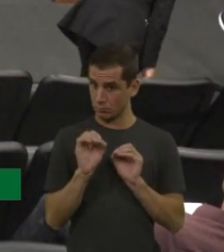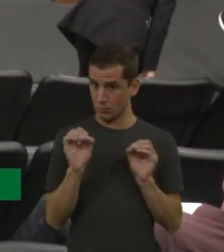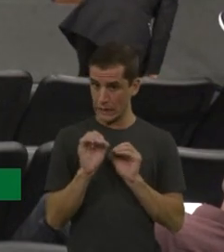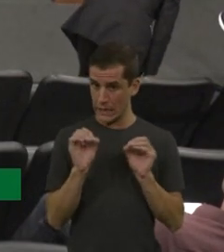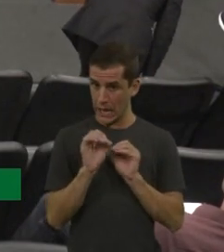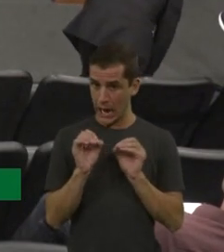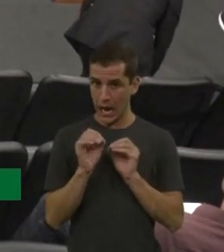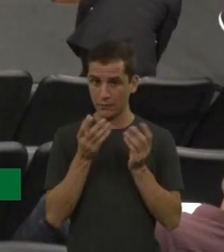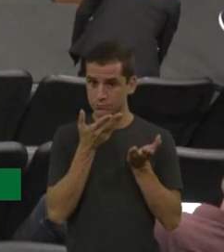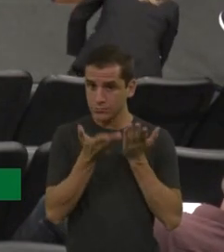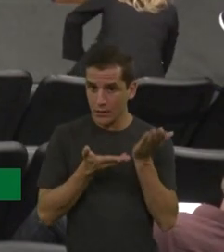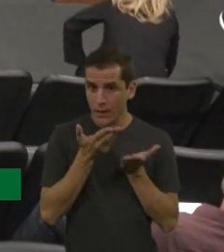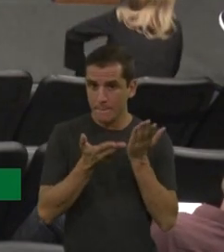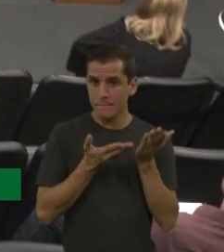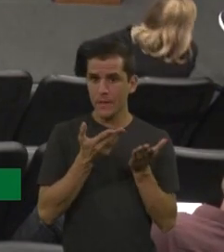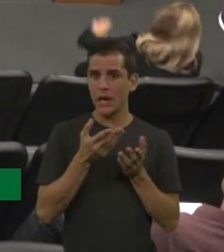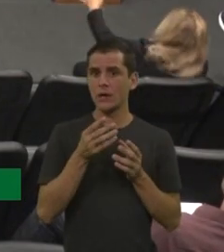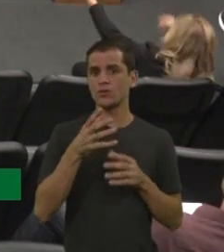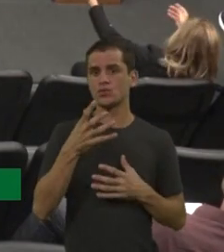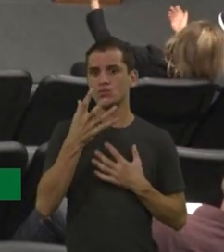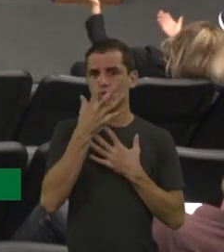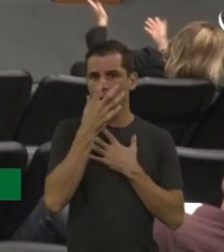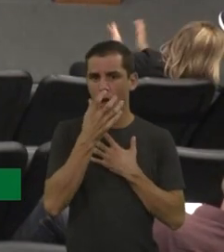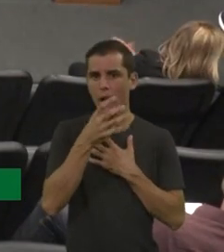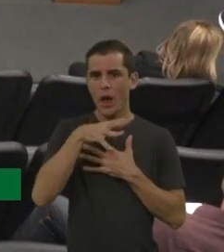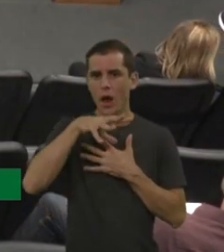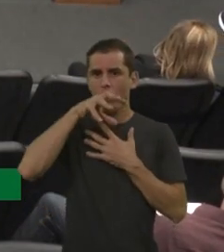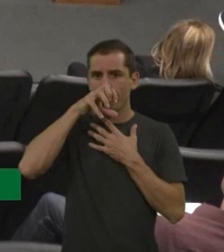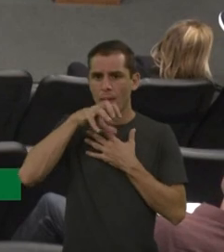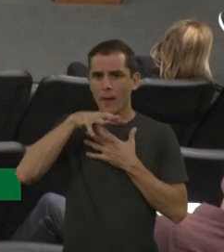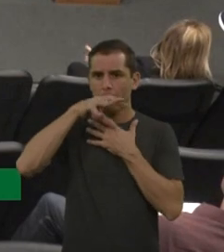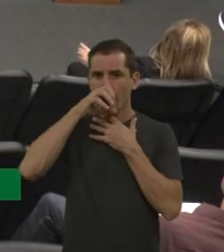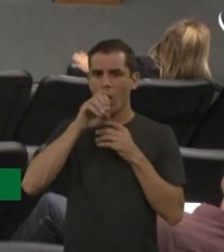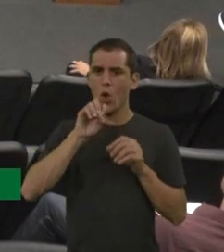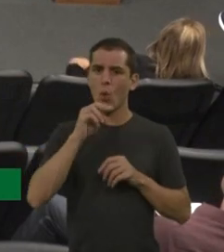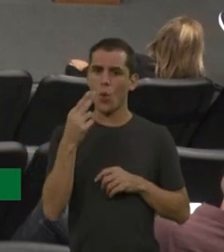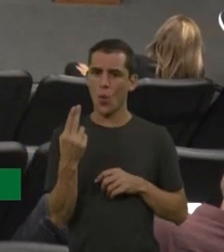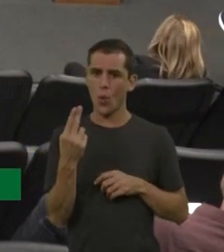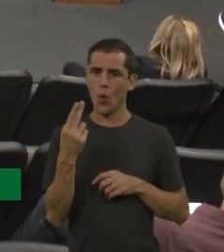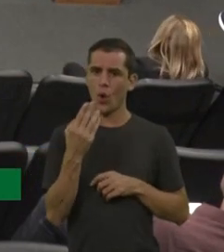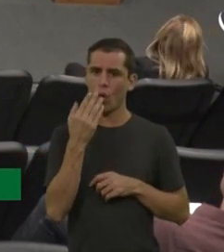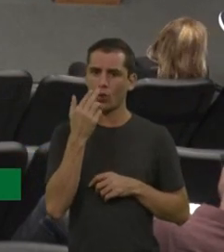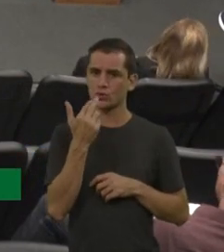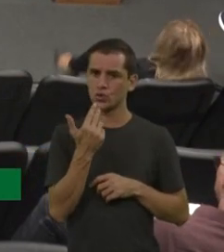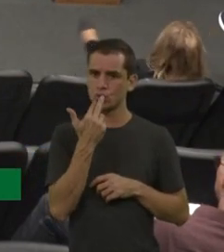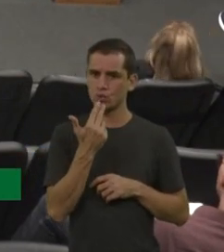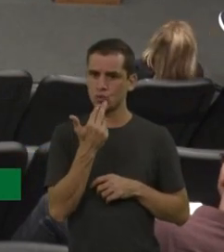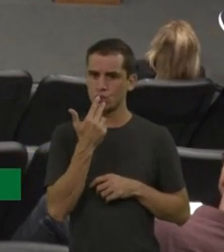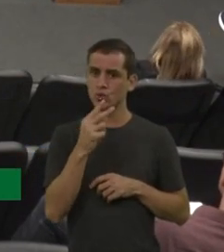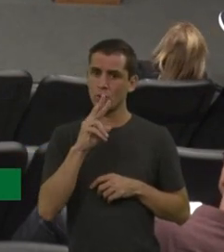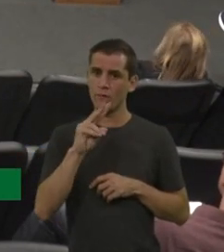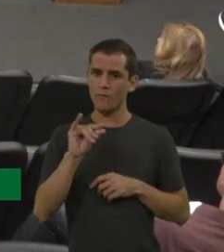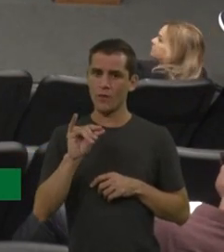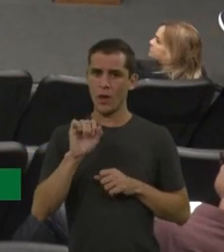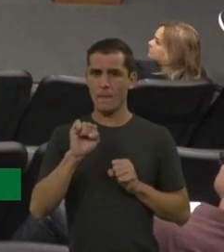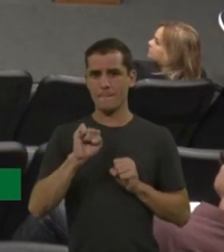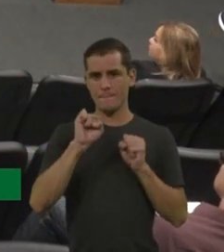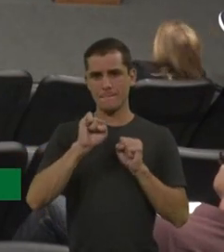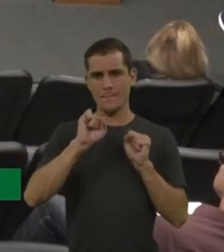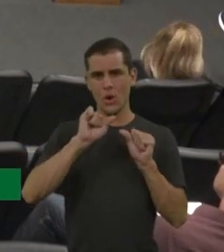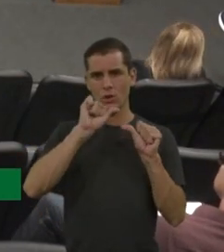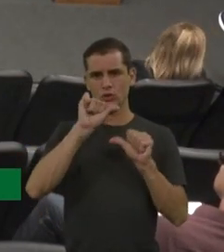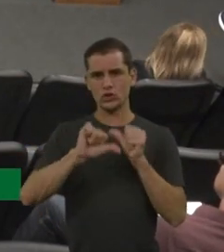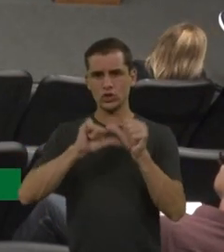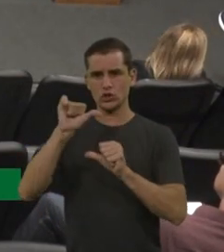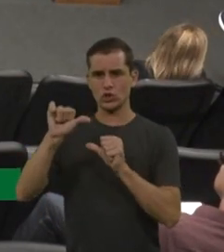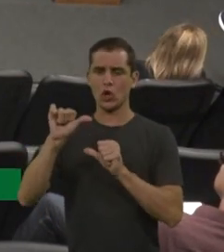intervenção, intervenção ventilatória ou intervenção nutricional, eles vão acabar invariavelmente evoluindo a óbito antes dos dois